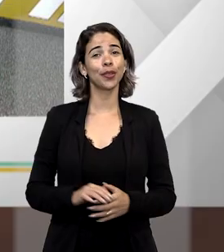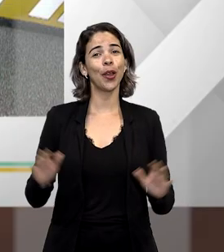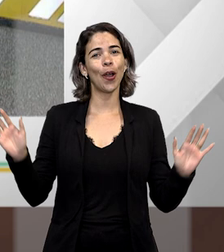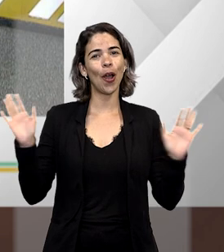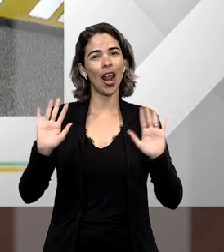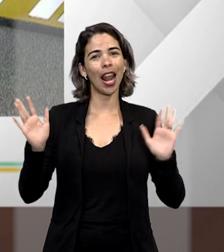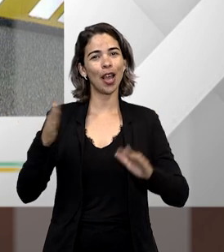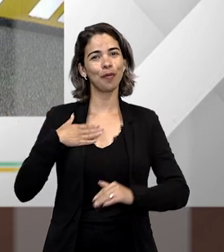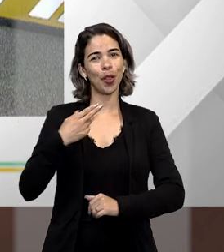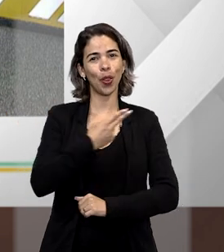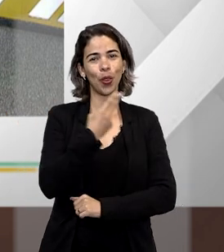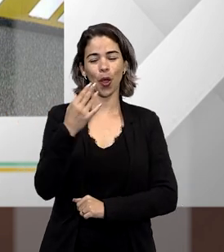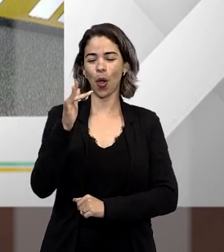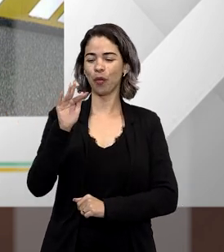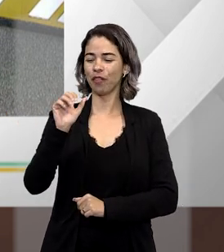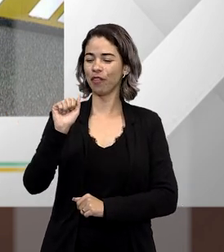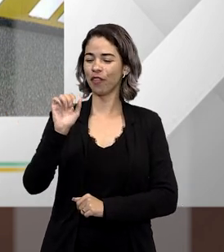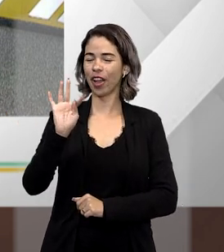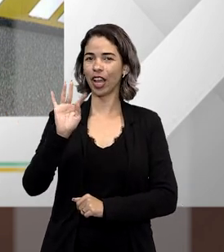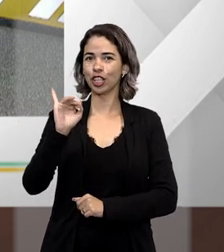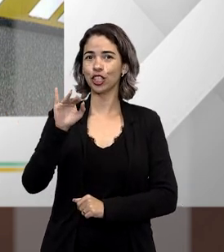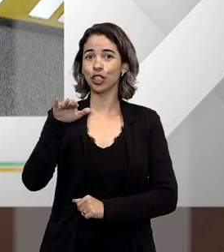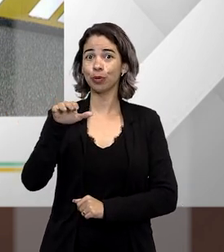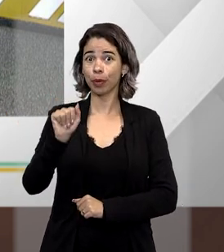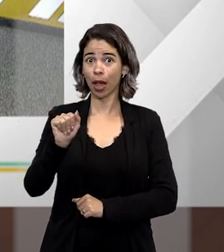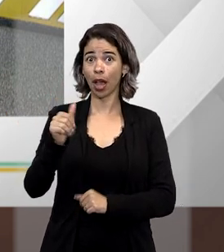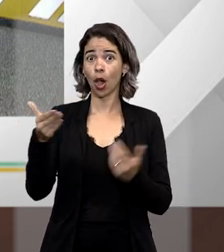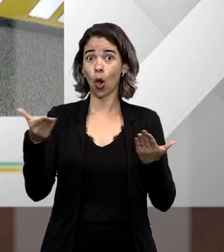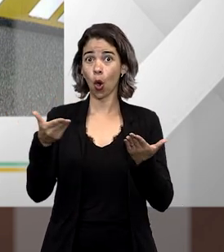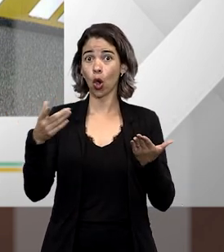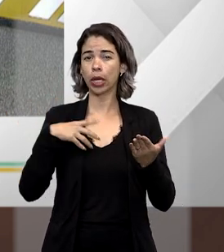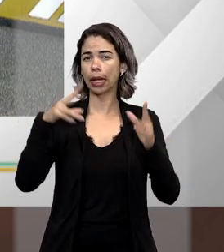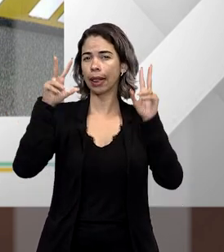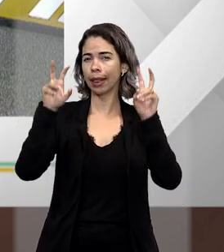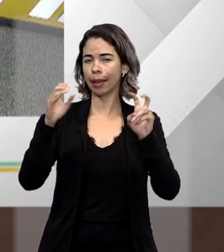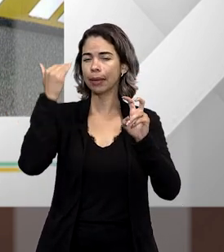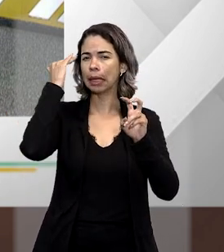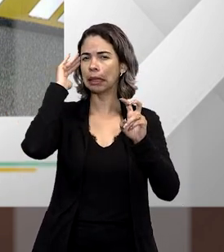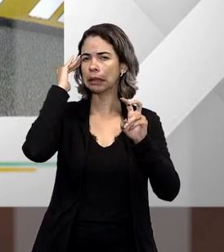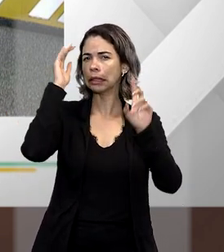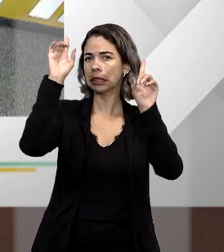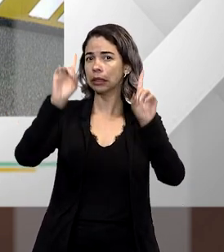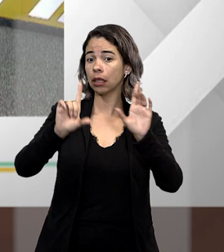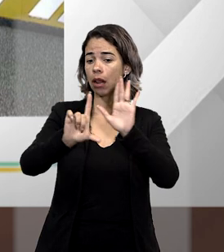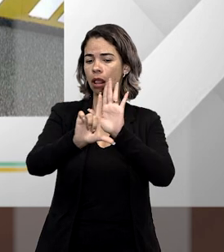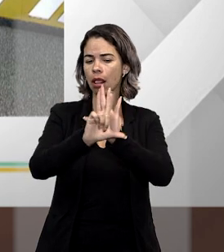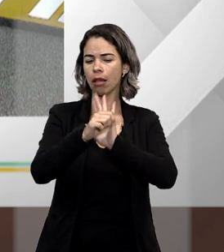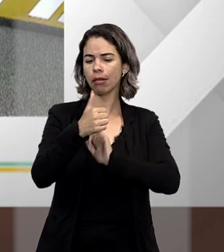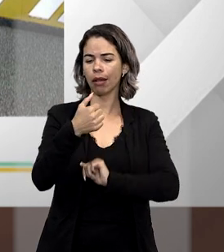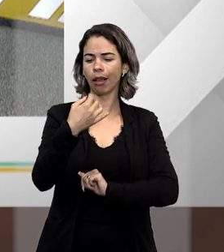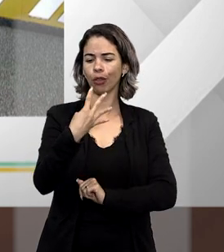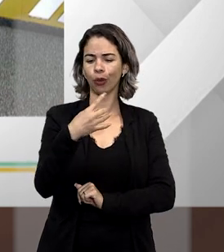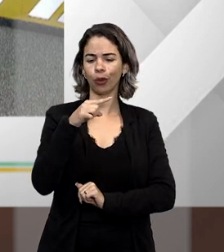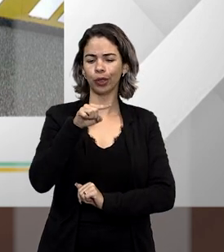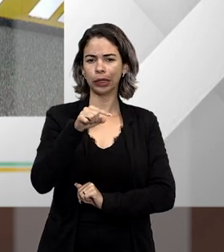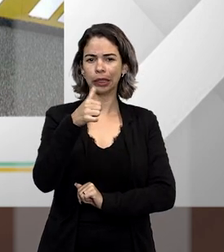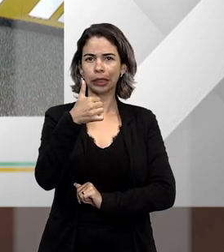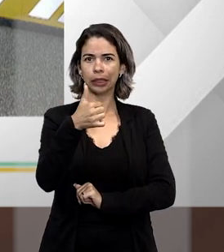Olá pessoal, eu sou Fátima Uchoa e hoje vamos entender direito a lei 14